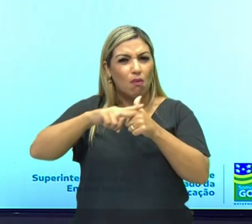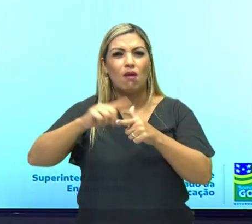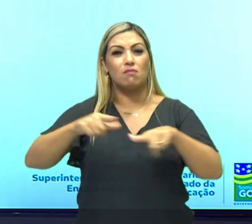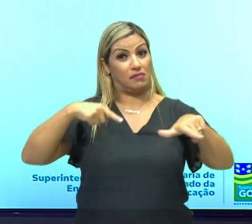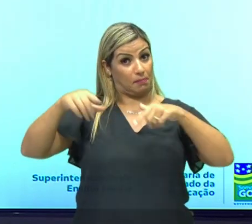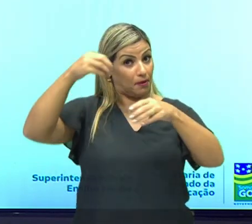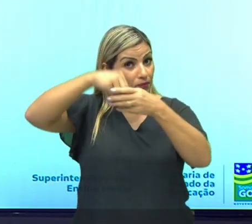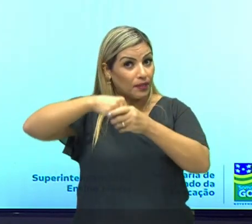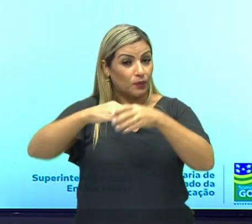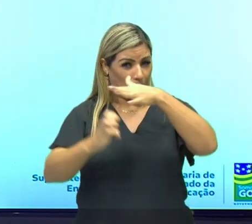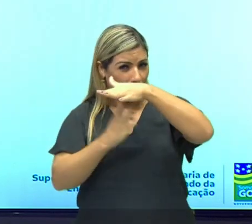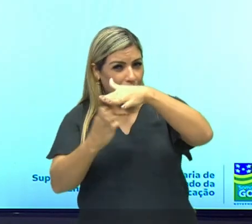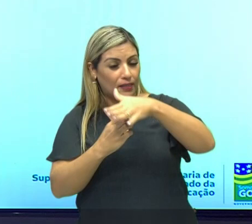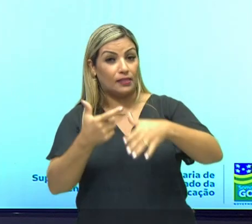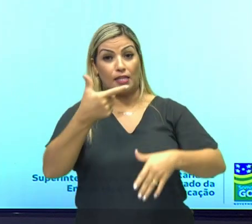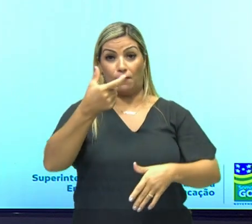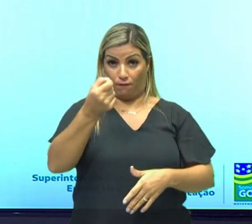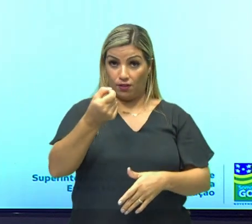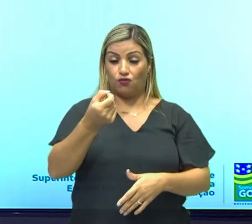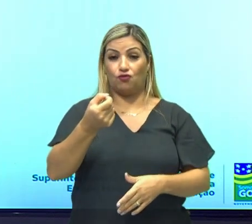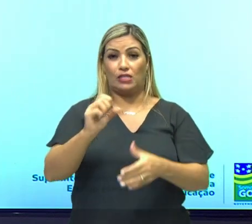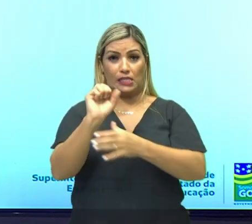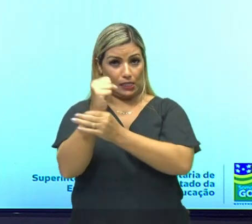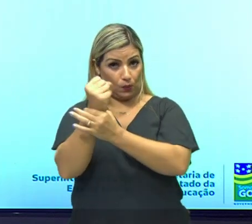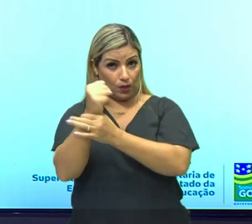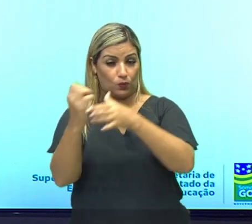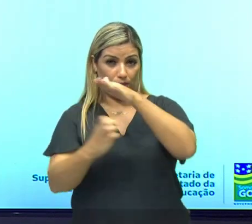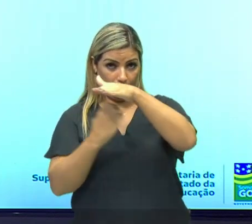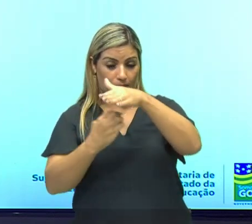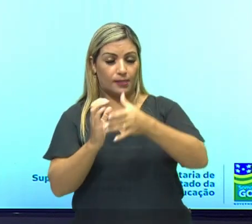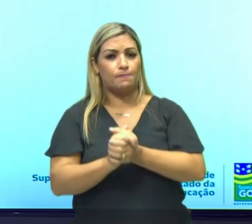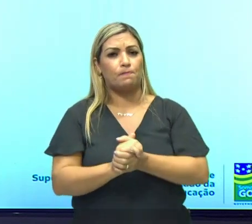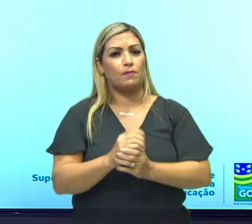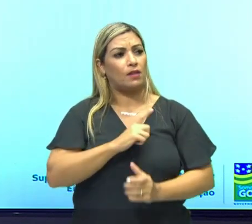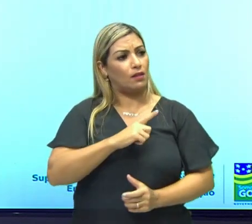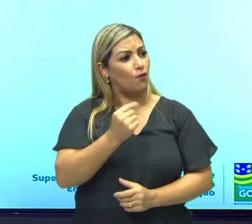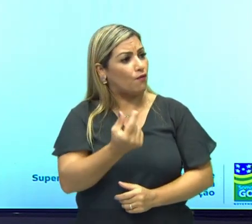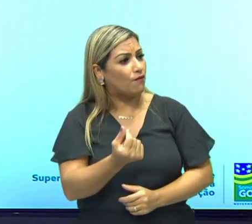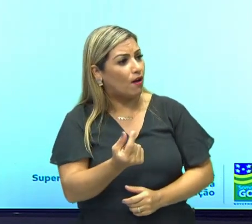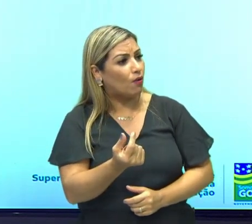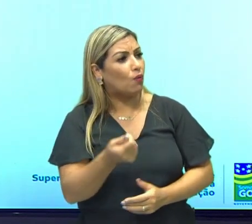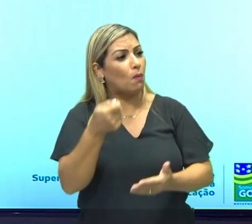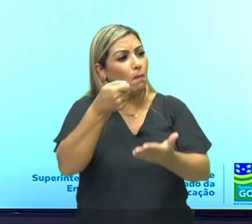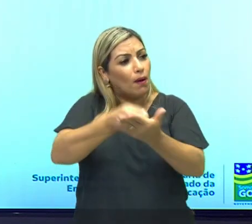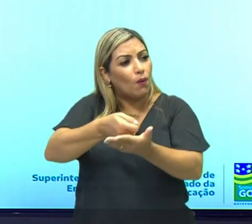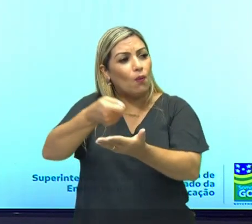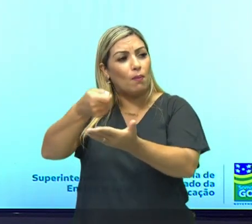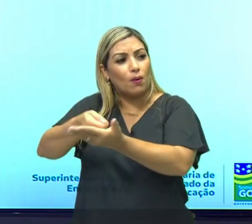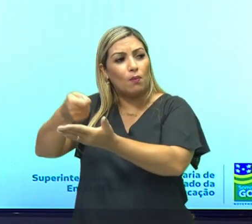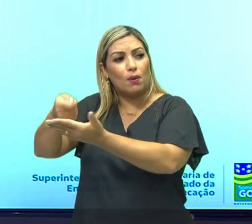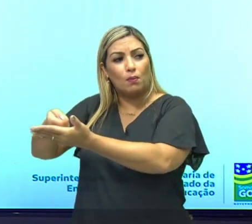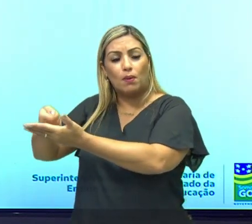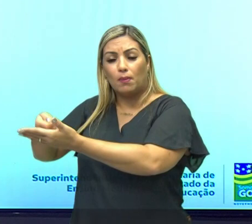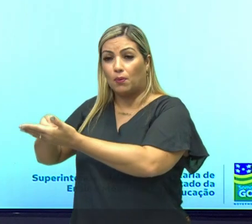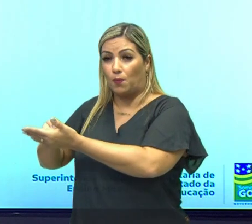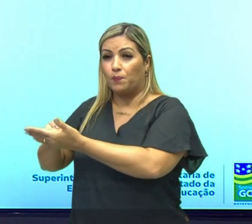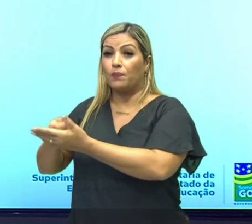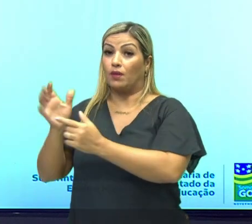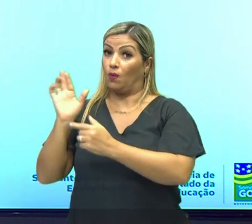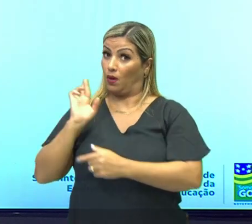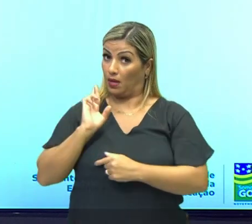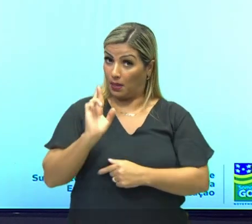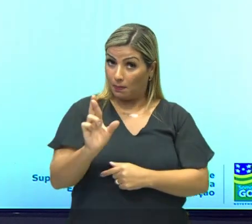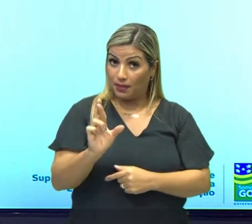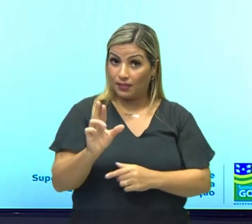pesquisado em 20 seguradoras. Aí tem os valores que cada seguradora pagou, represente esses dados